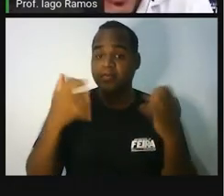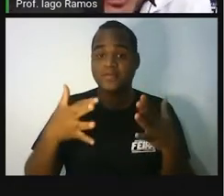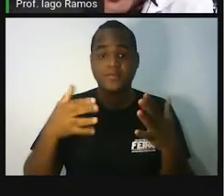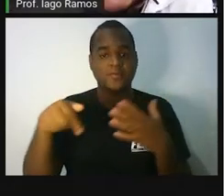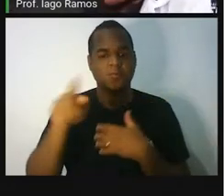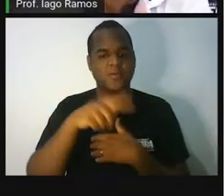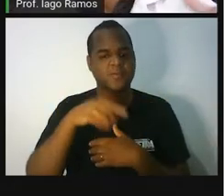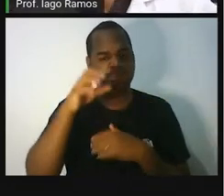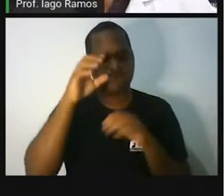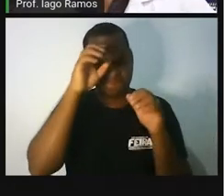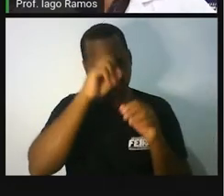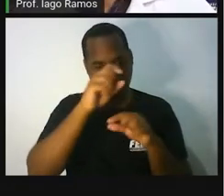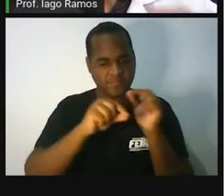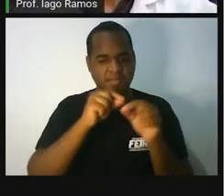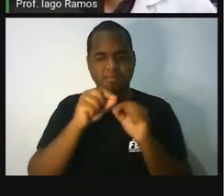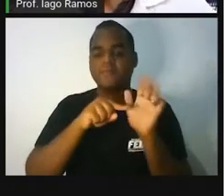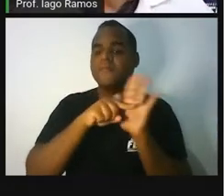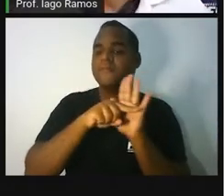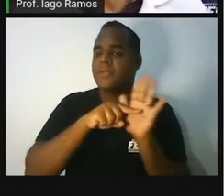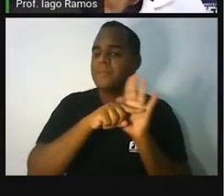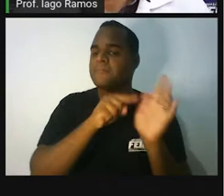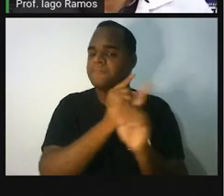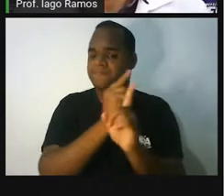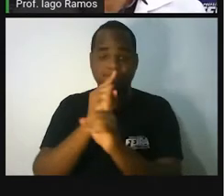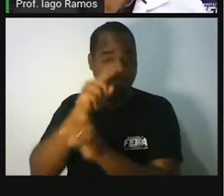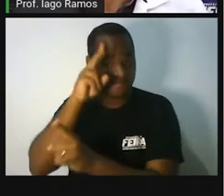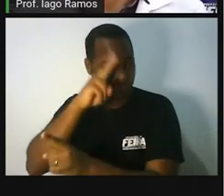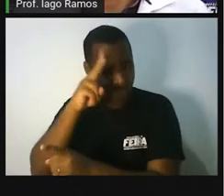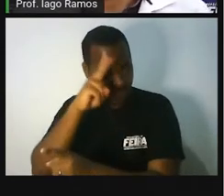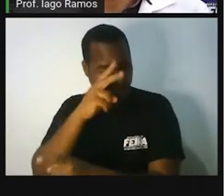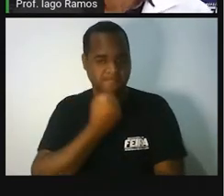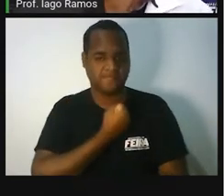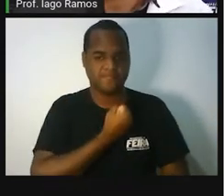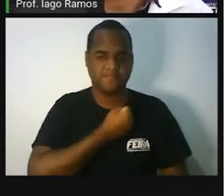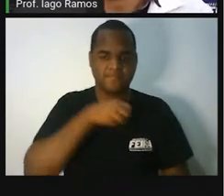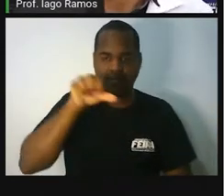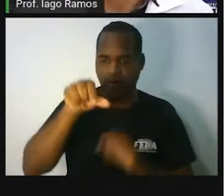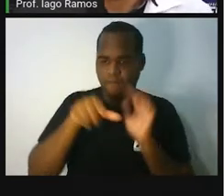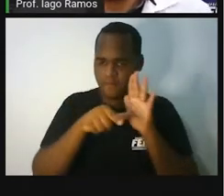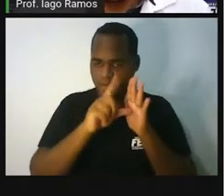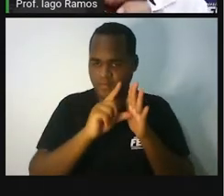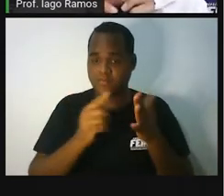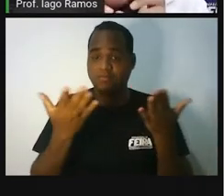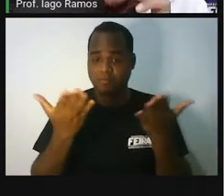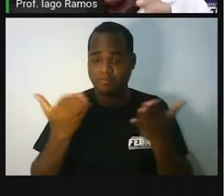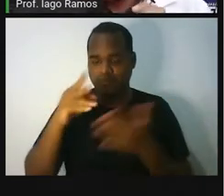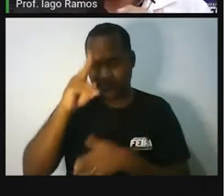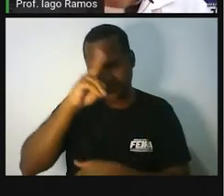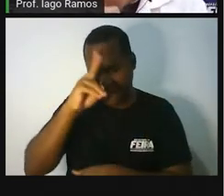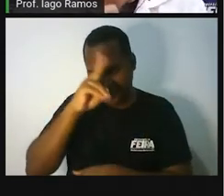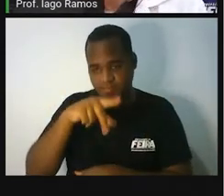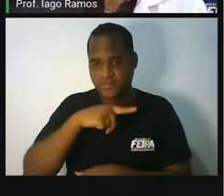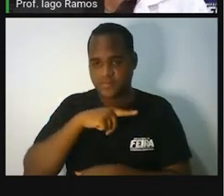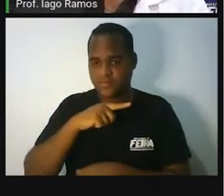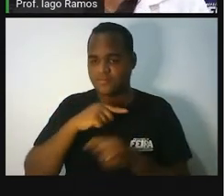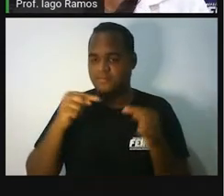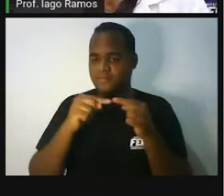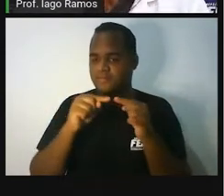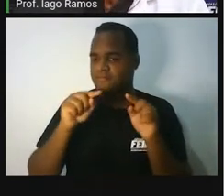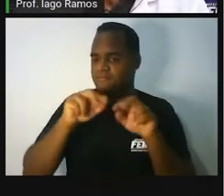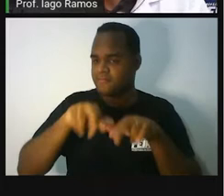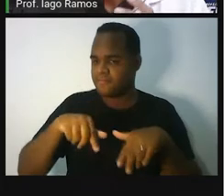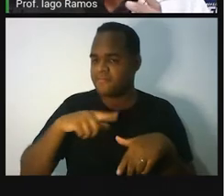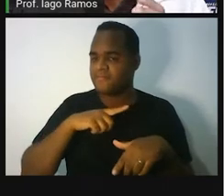investigar. Lembra da aula 9, aula anterior a essa, que a gente fez umas investigações ali,